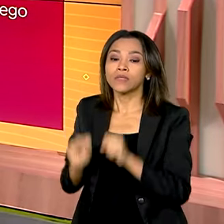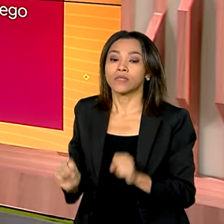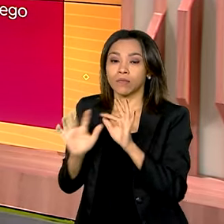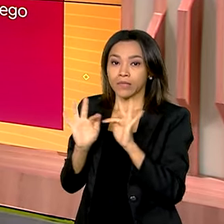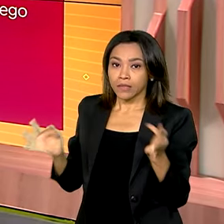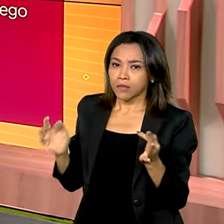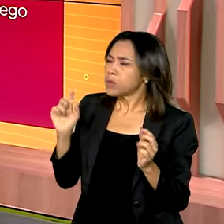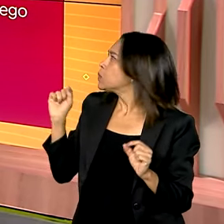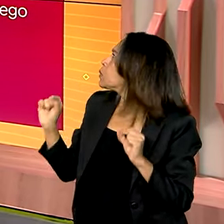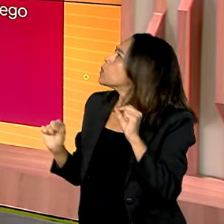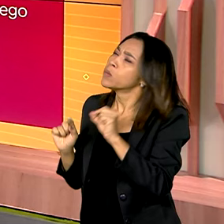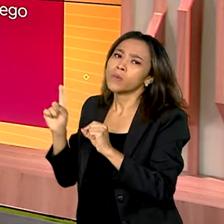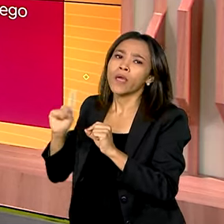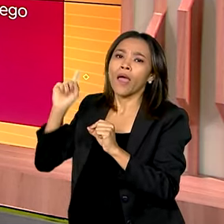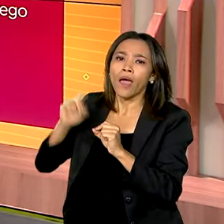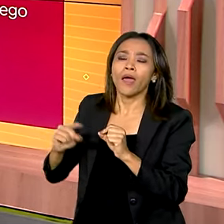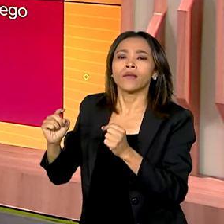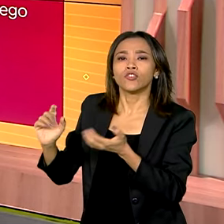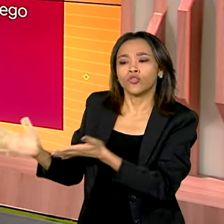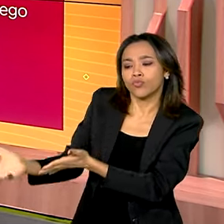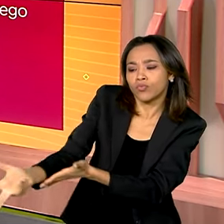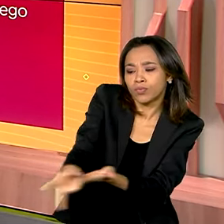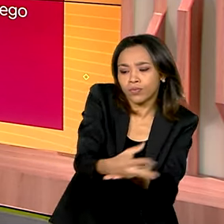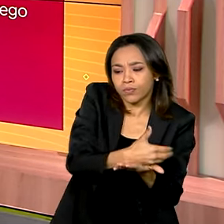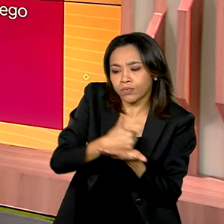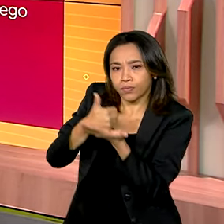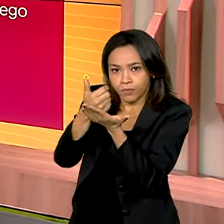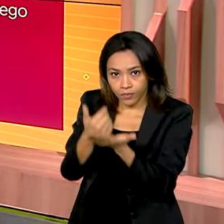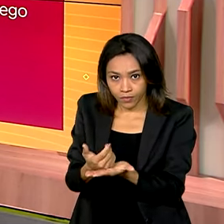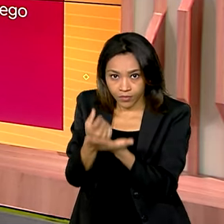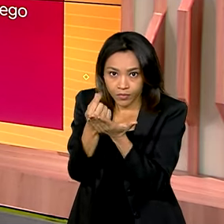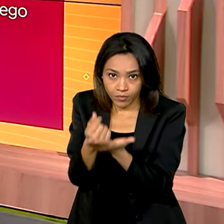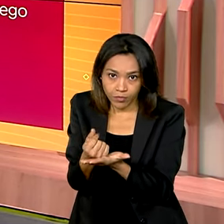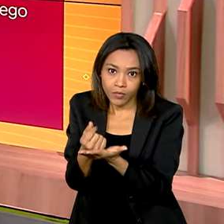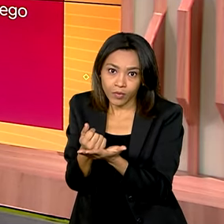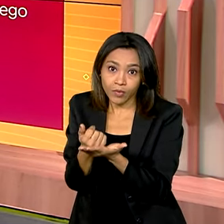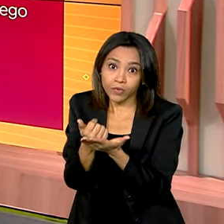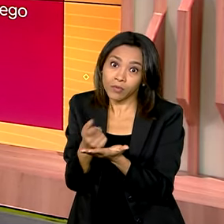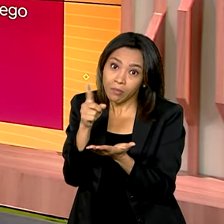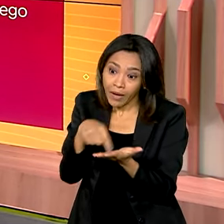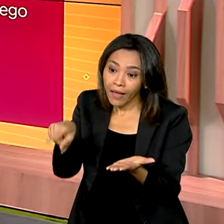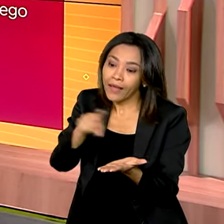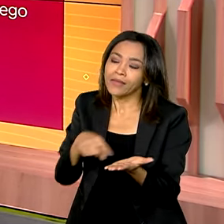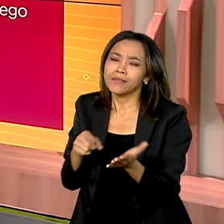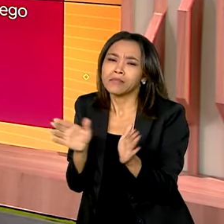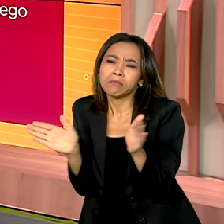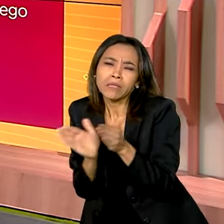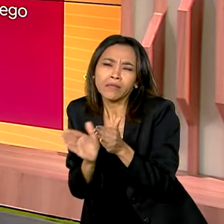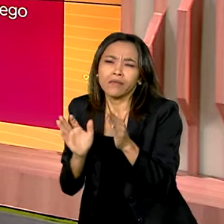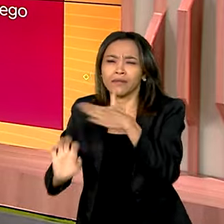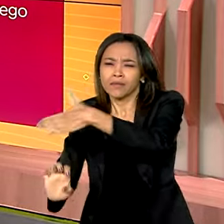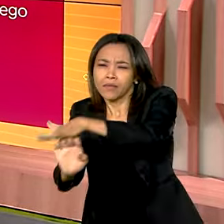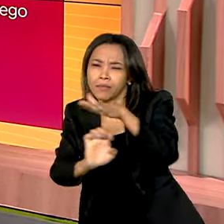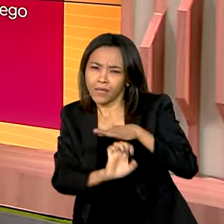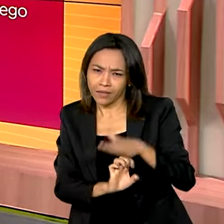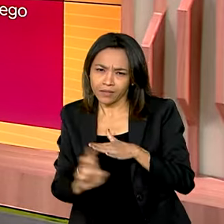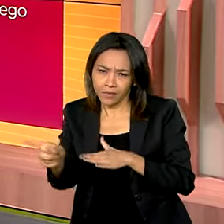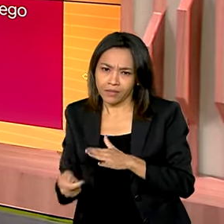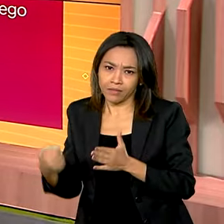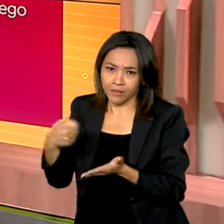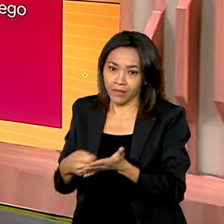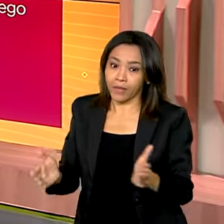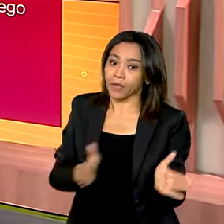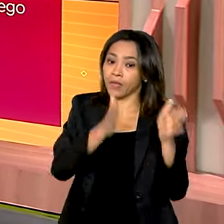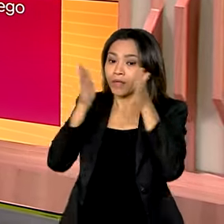tributação exclusivo para micro e pequenas empresas. Garante aí vantagens para eles pagarem impostos. E